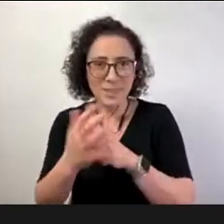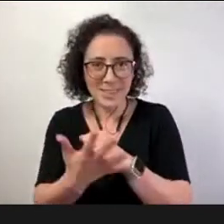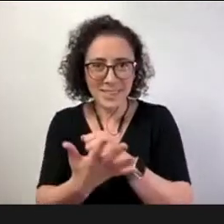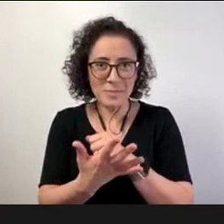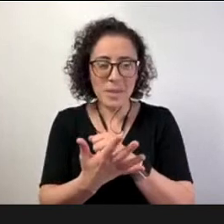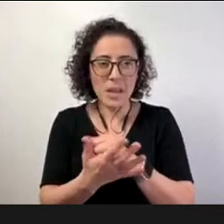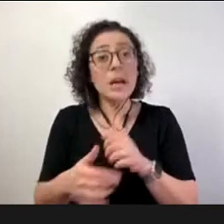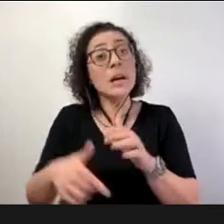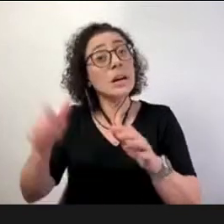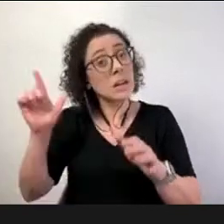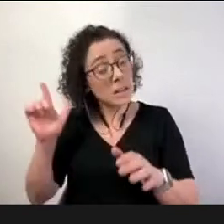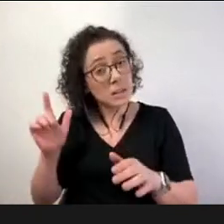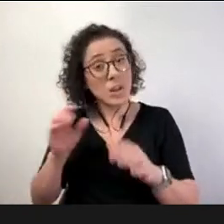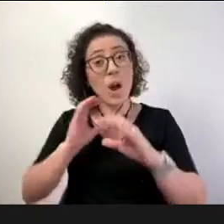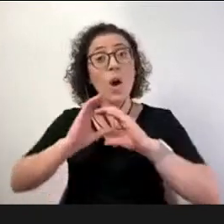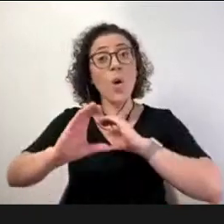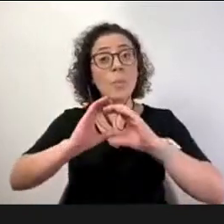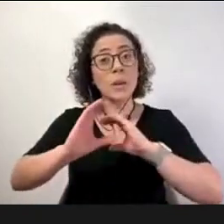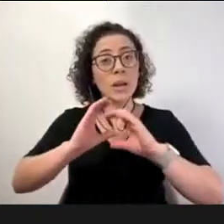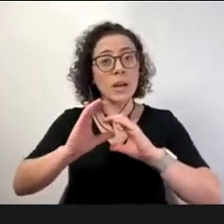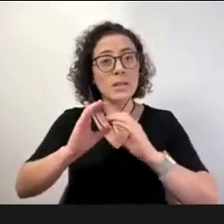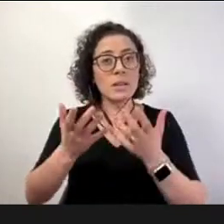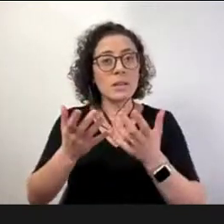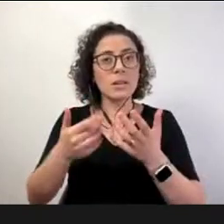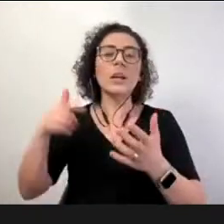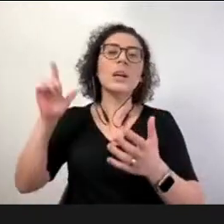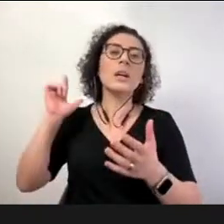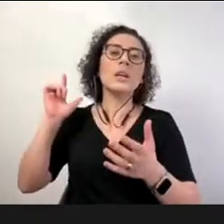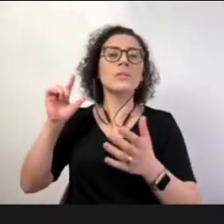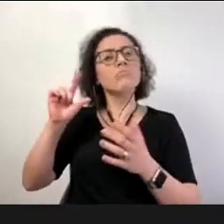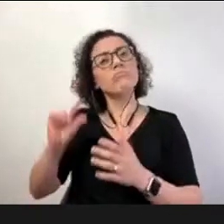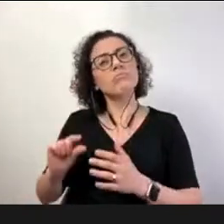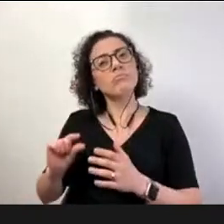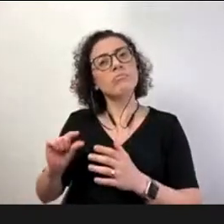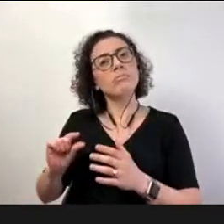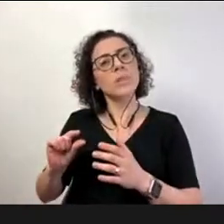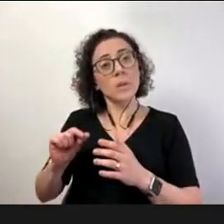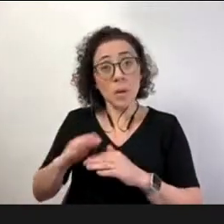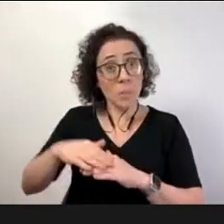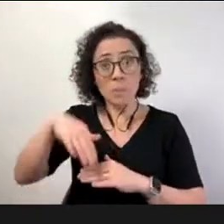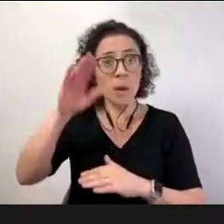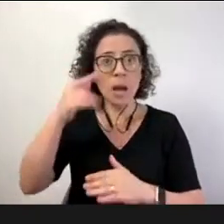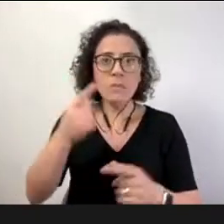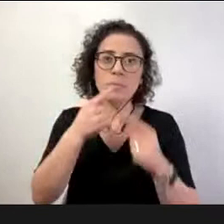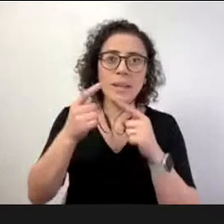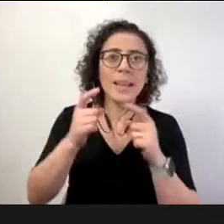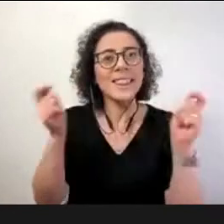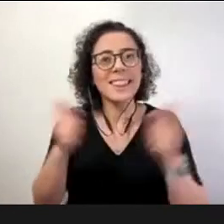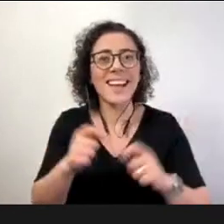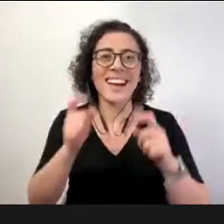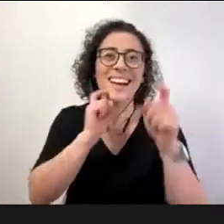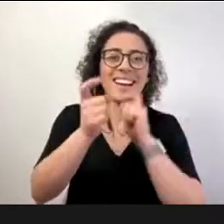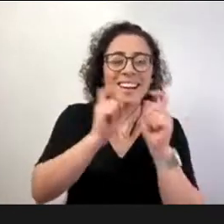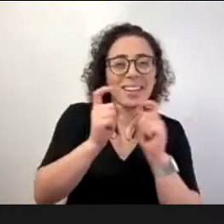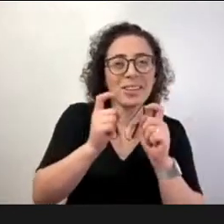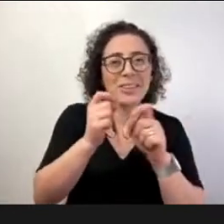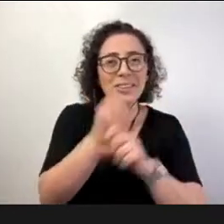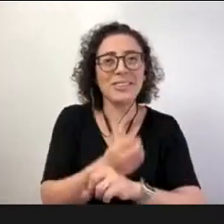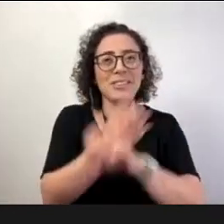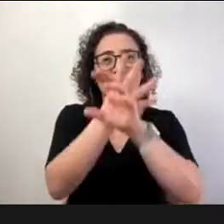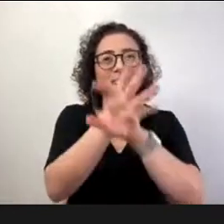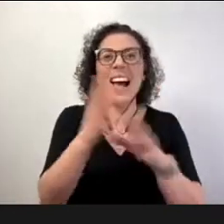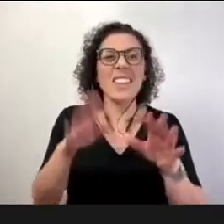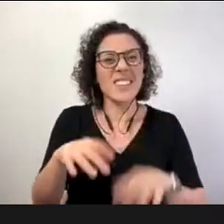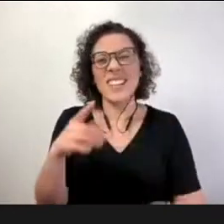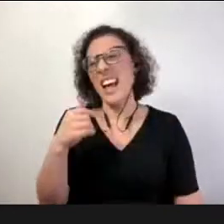gente fazia menos via computador isso ficou como default então a gente agora faz reunião virtual como não fazia antes antes era difícil a gente achava que